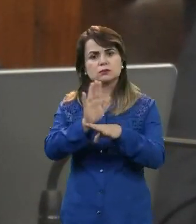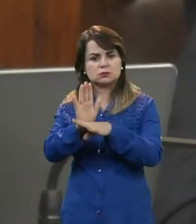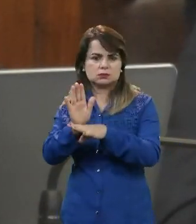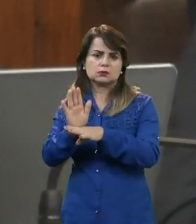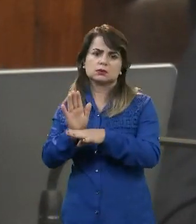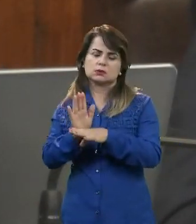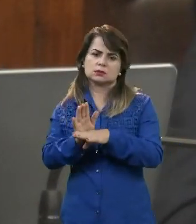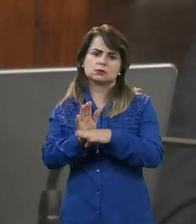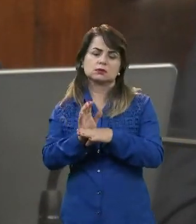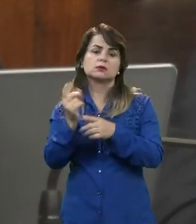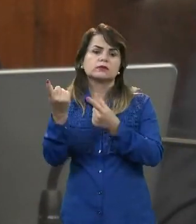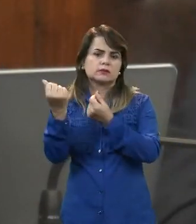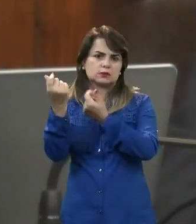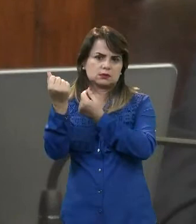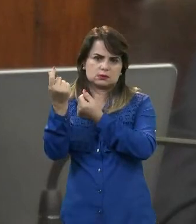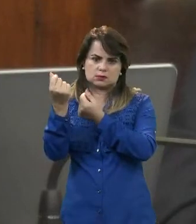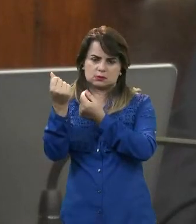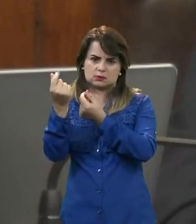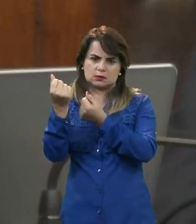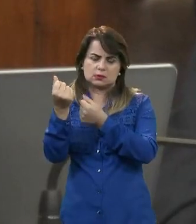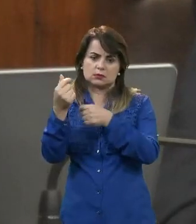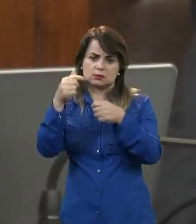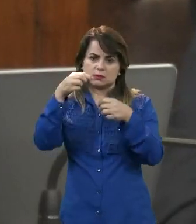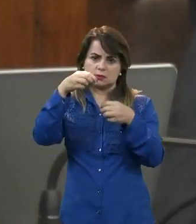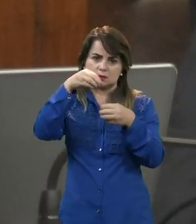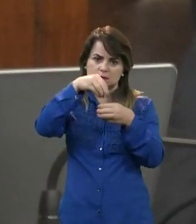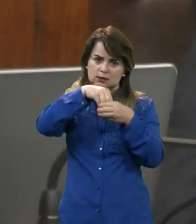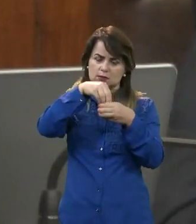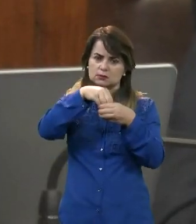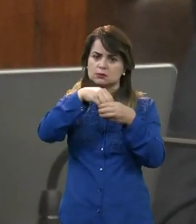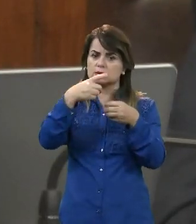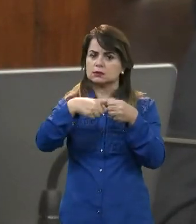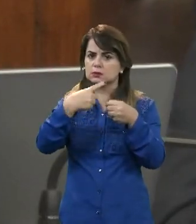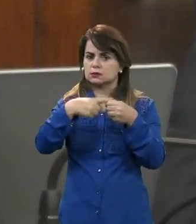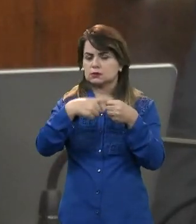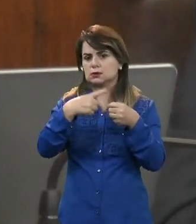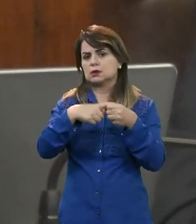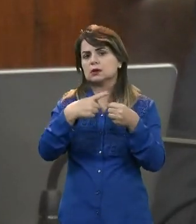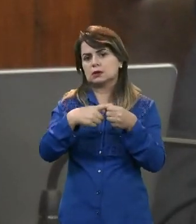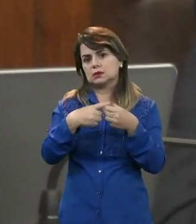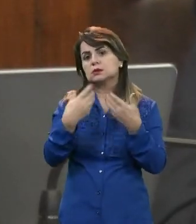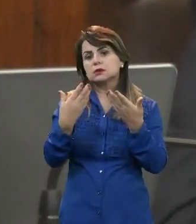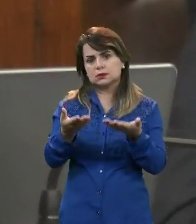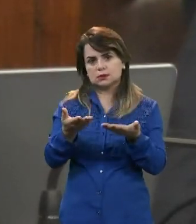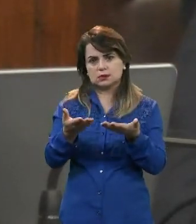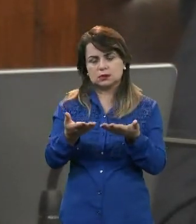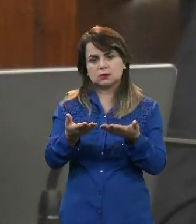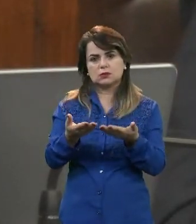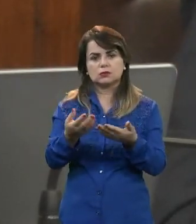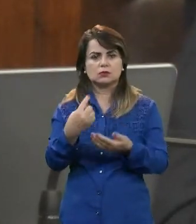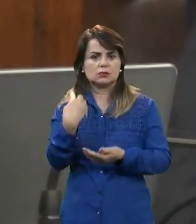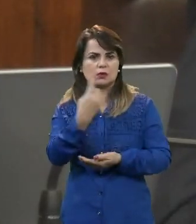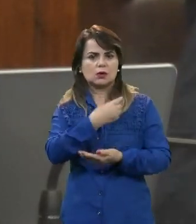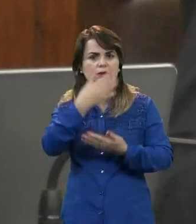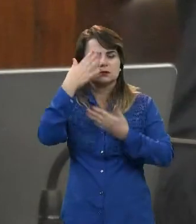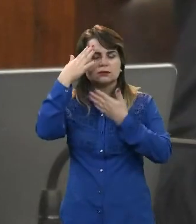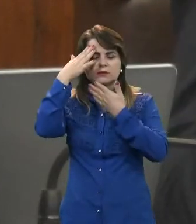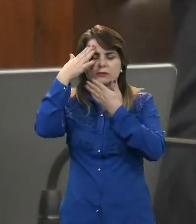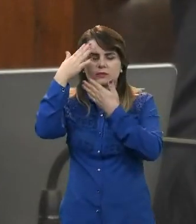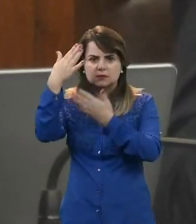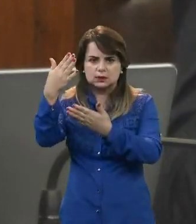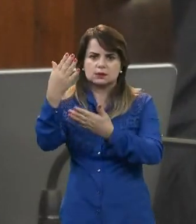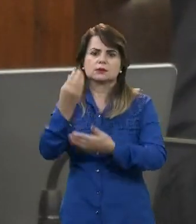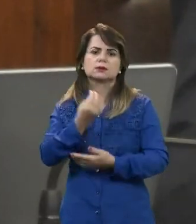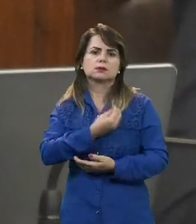financeiros da nossa cidade. Então, fica aqui o registro da nossa gratidão por estarem